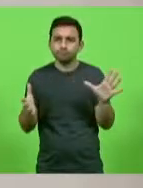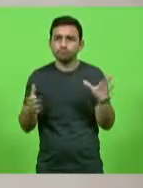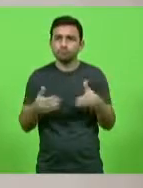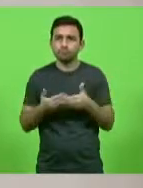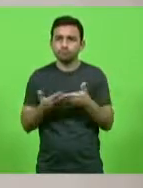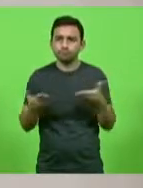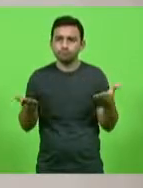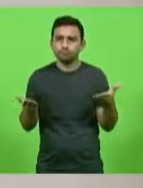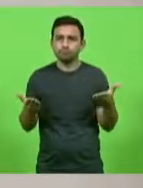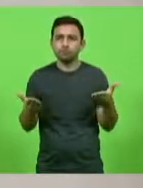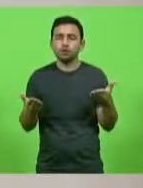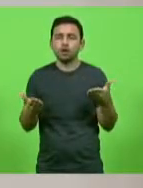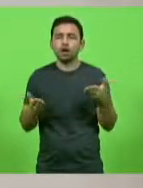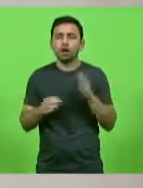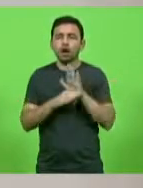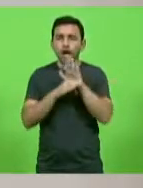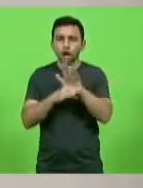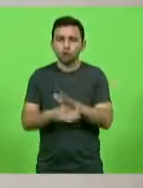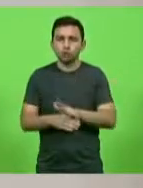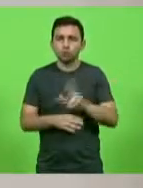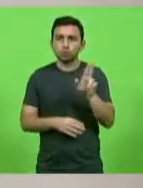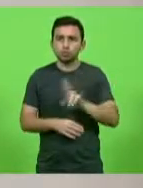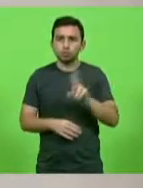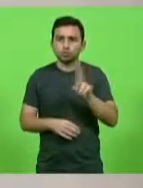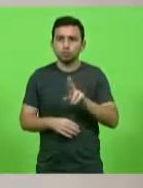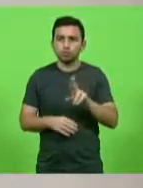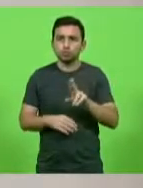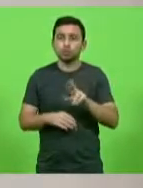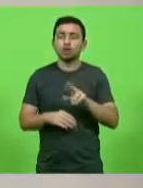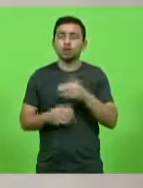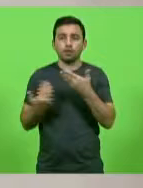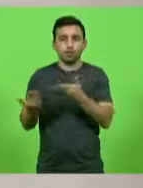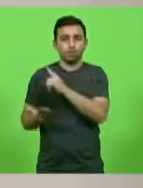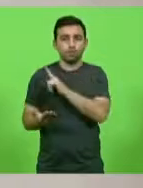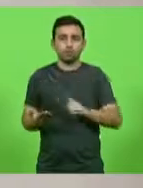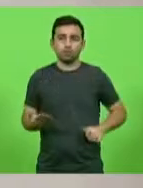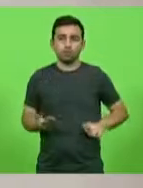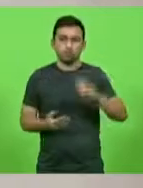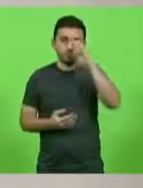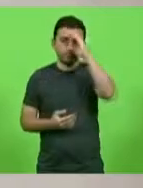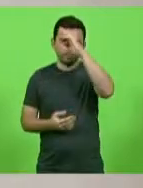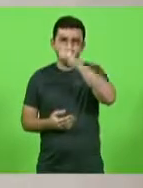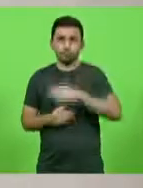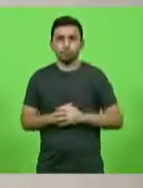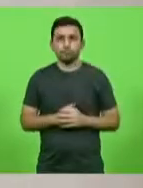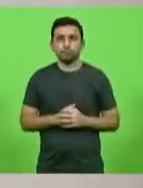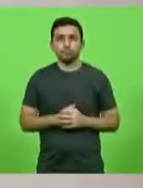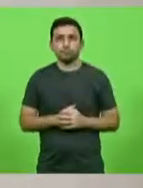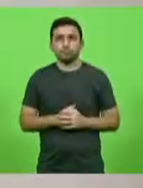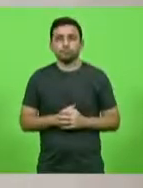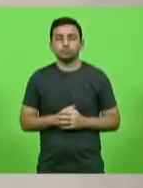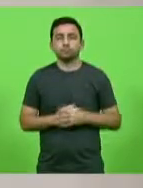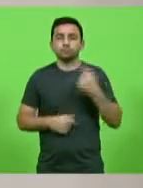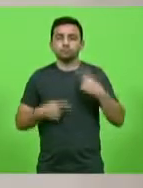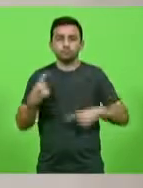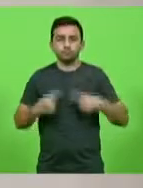auxílio emergencial anunciadas pelo então governador Carlos Moisés. Em discussão.